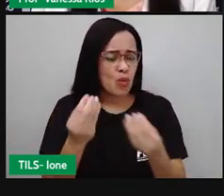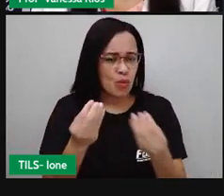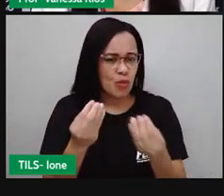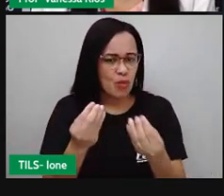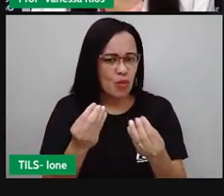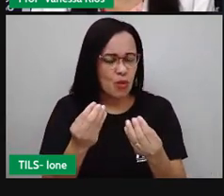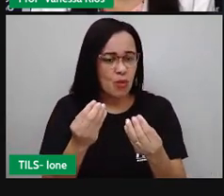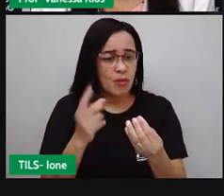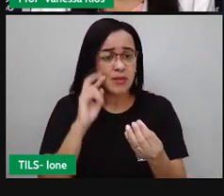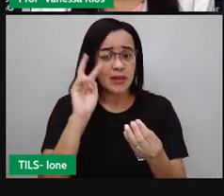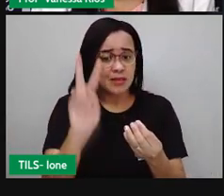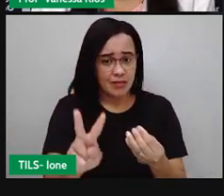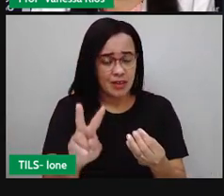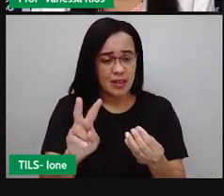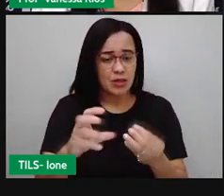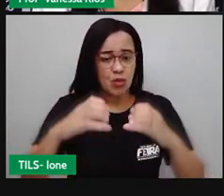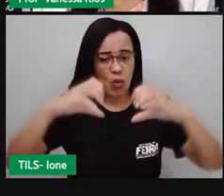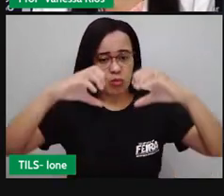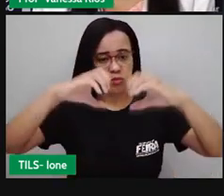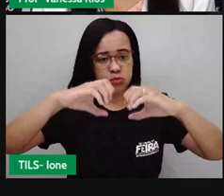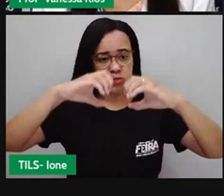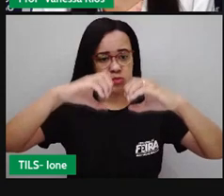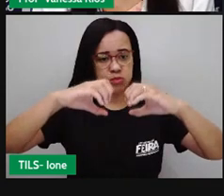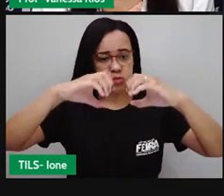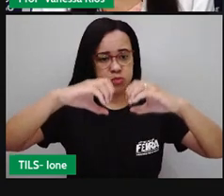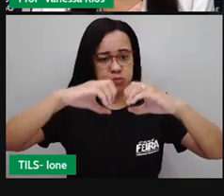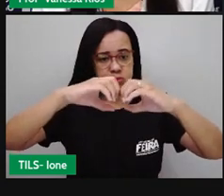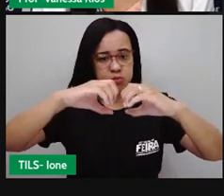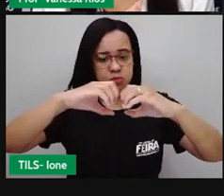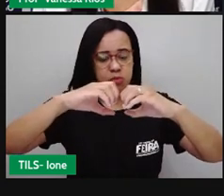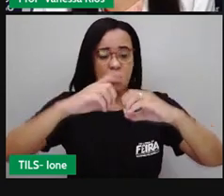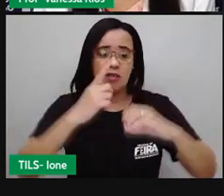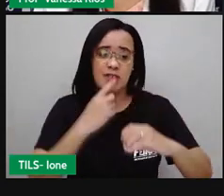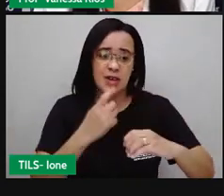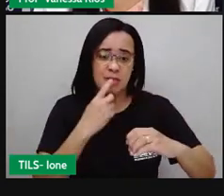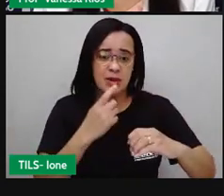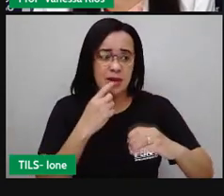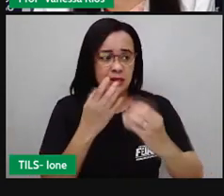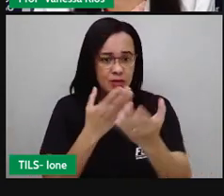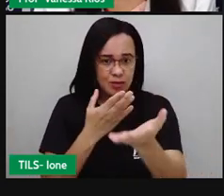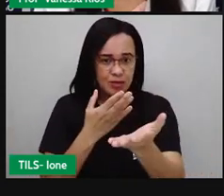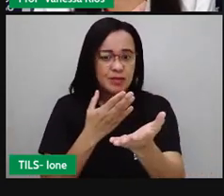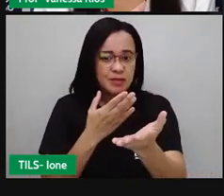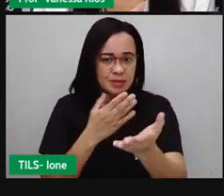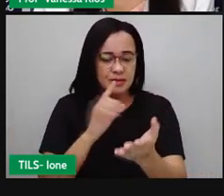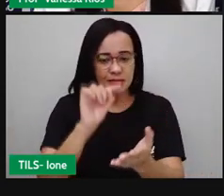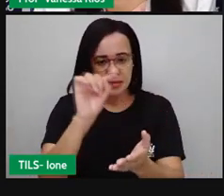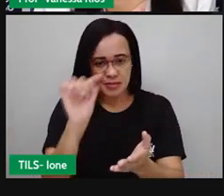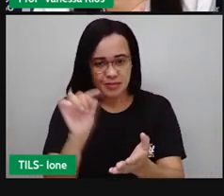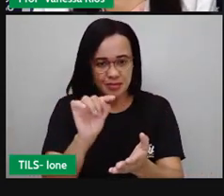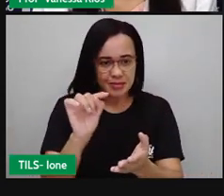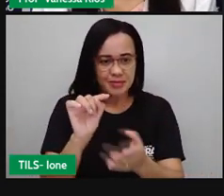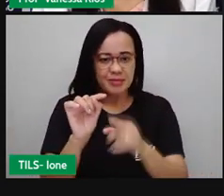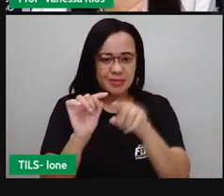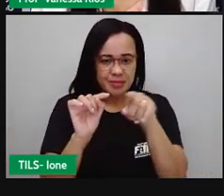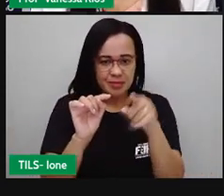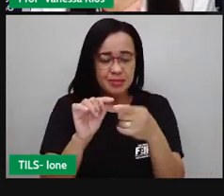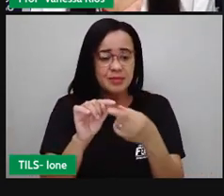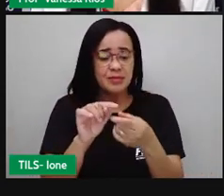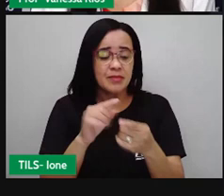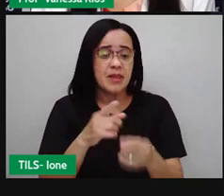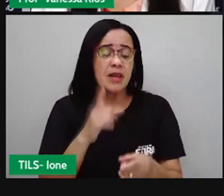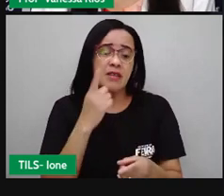colocou aí em destaque na imagem. vendo que estão aí em vermelho, desenhado também o contorno em amarelo, que são